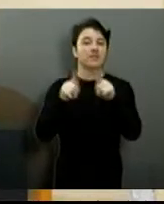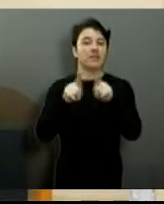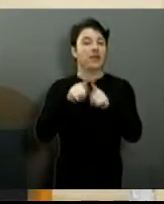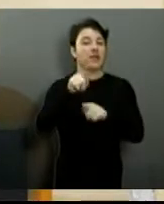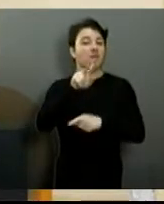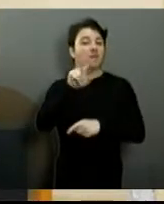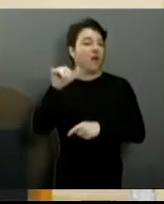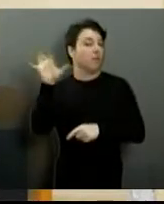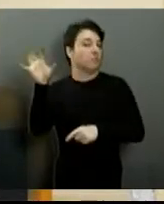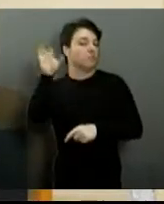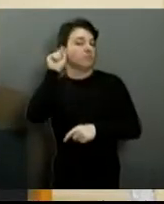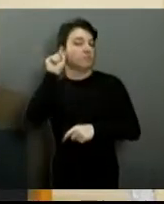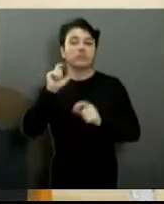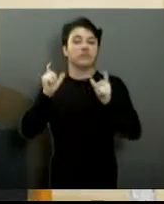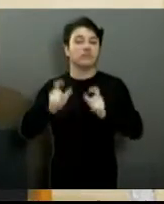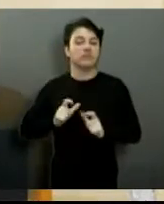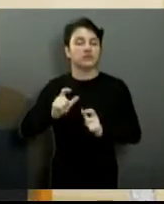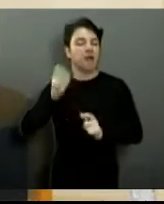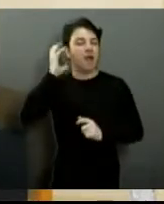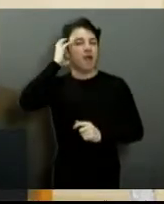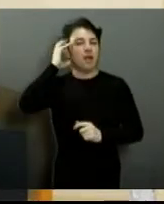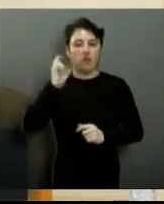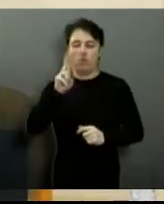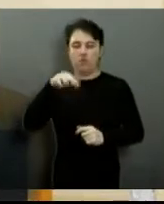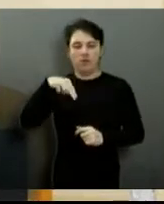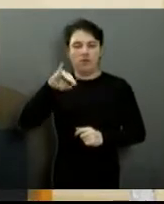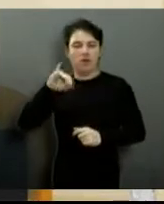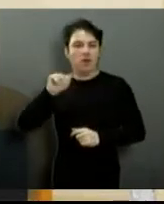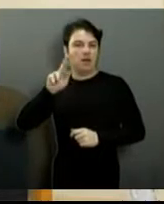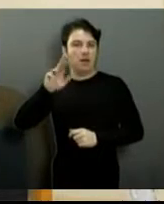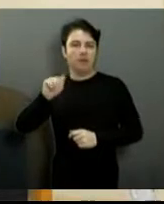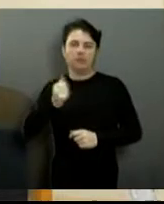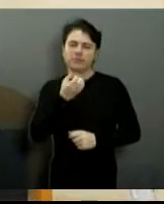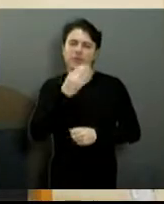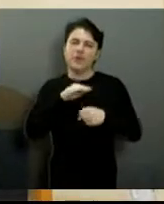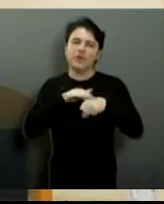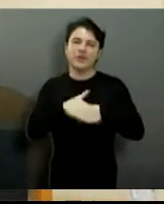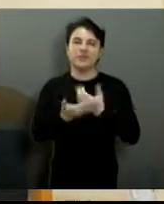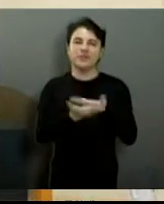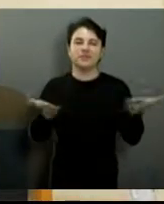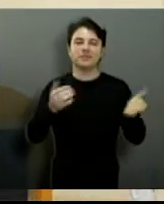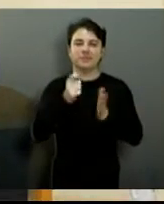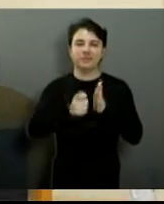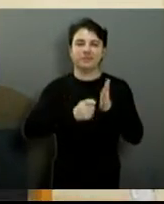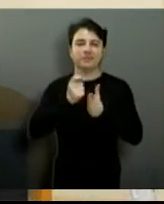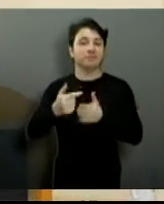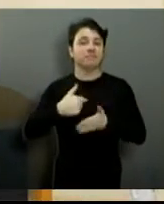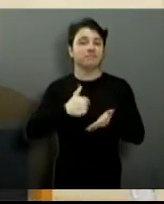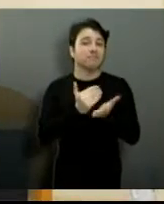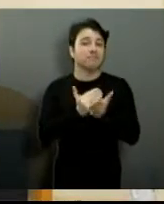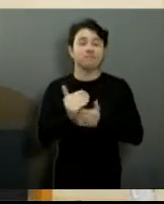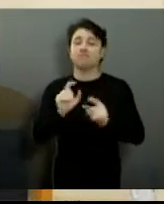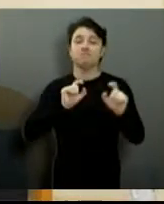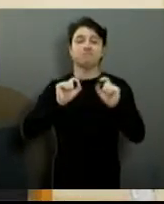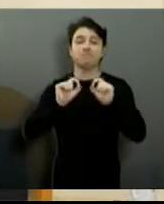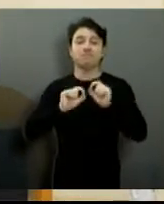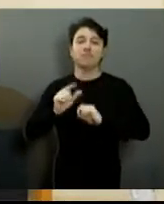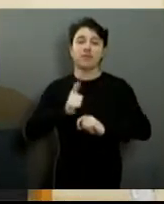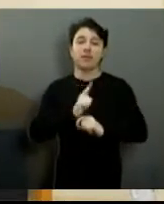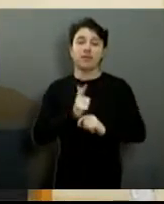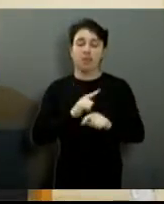ouvir pela rádio Niara. Muito boa noite Araraquara. Começar nosso pequeno expediente falando um pouquinho das atividades